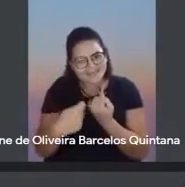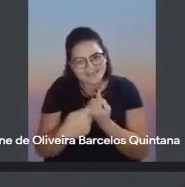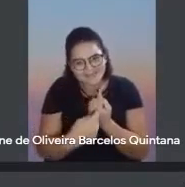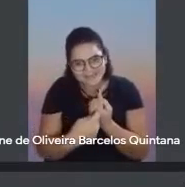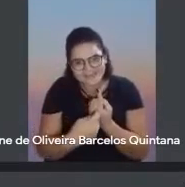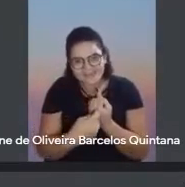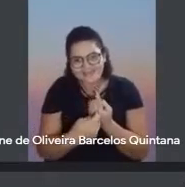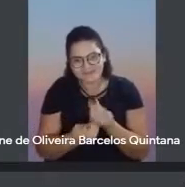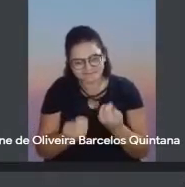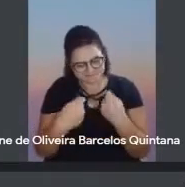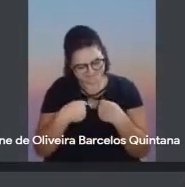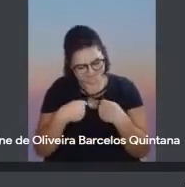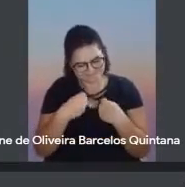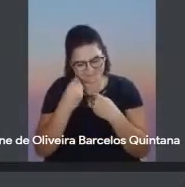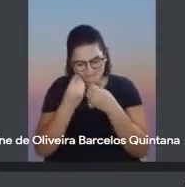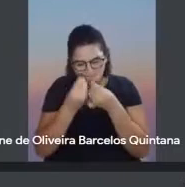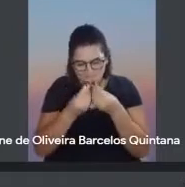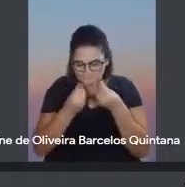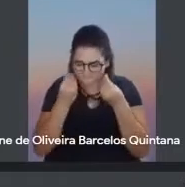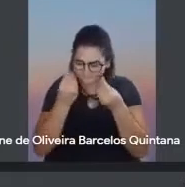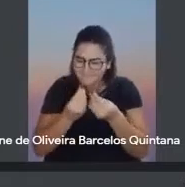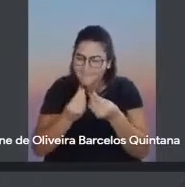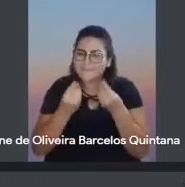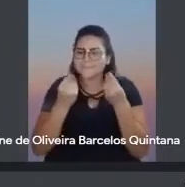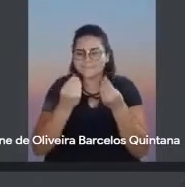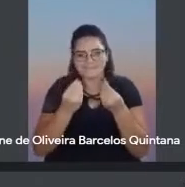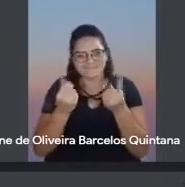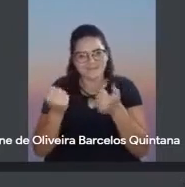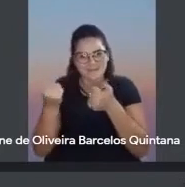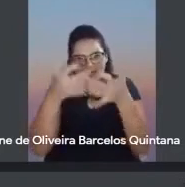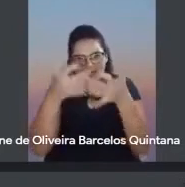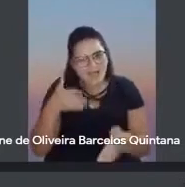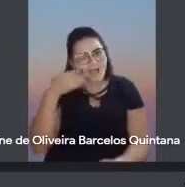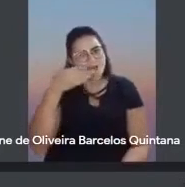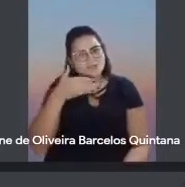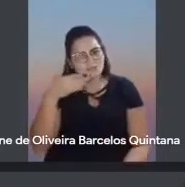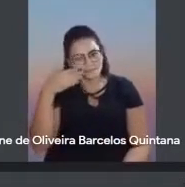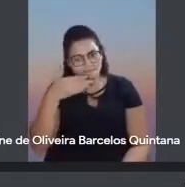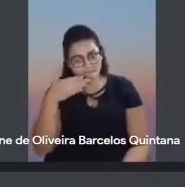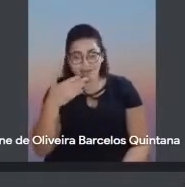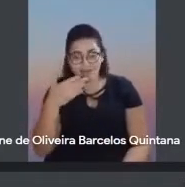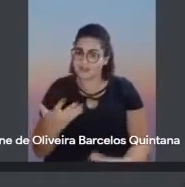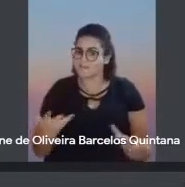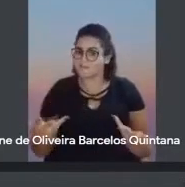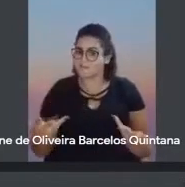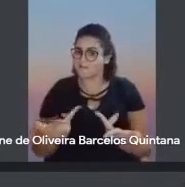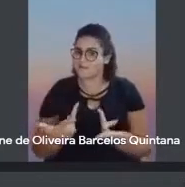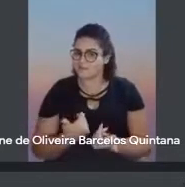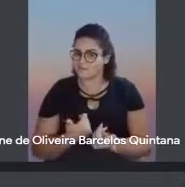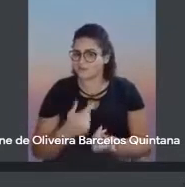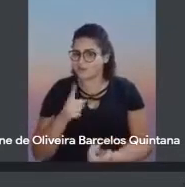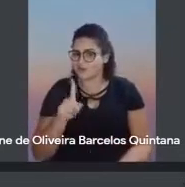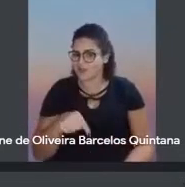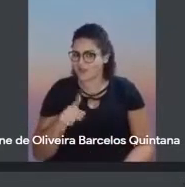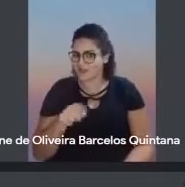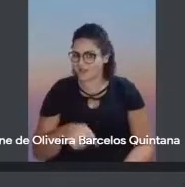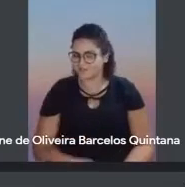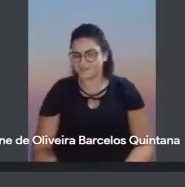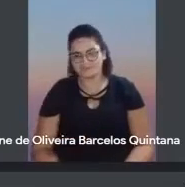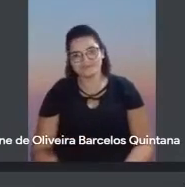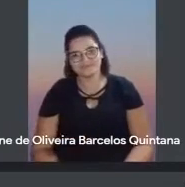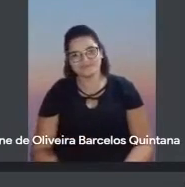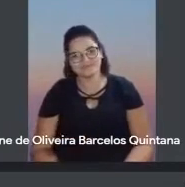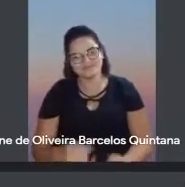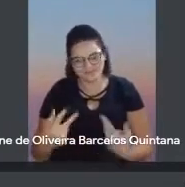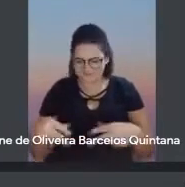inspirássemos para falar. Então, assim, é uma coisa maravilhosa, né? Assim, receber